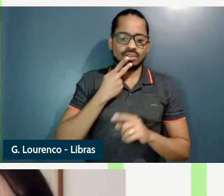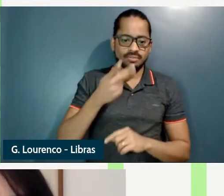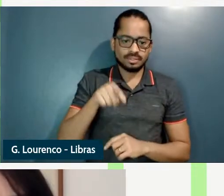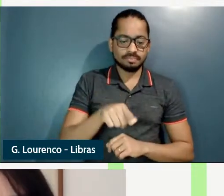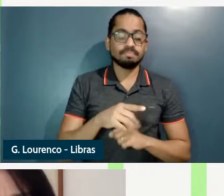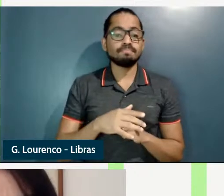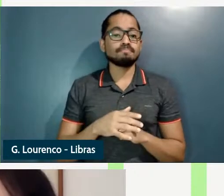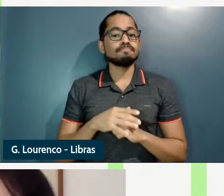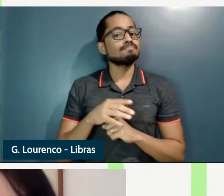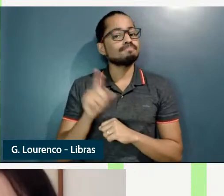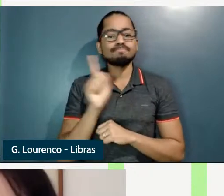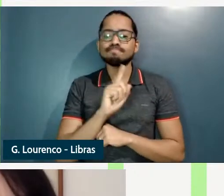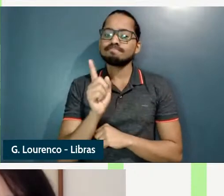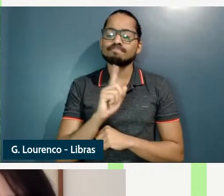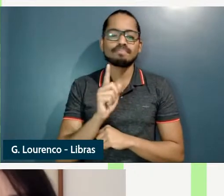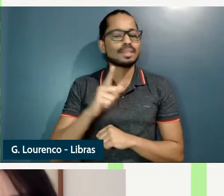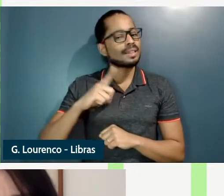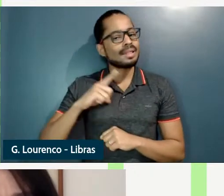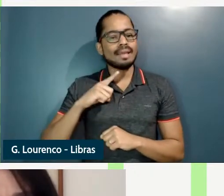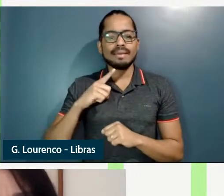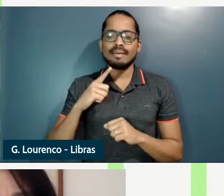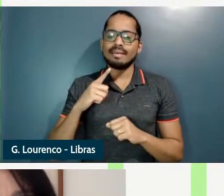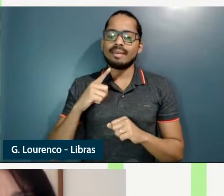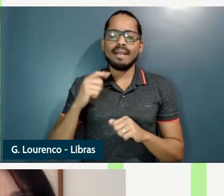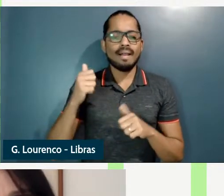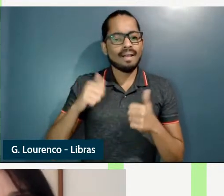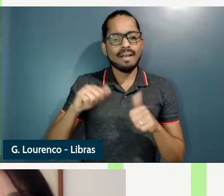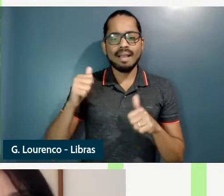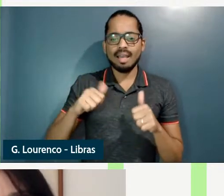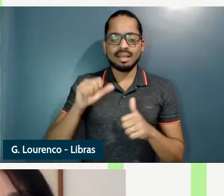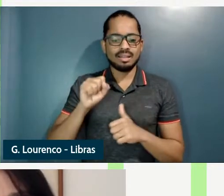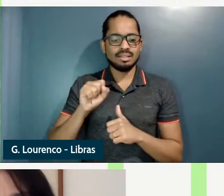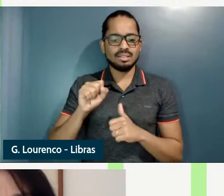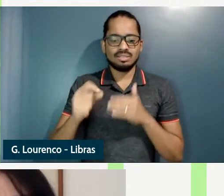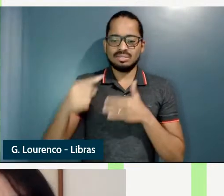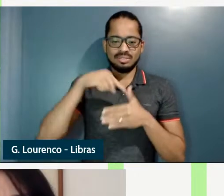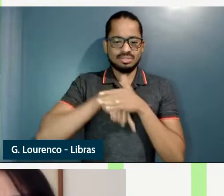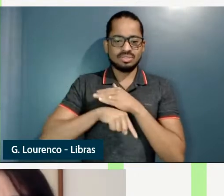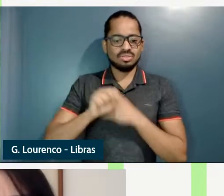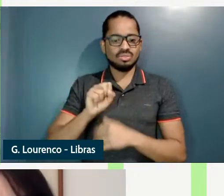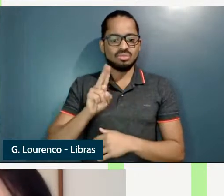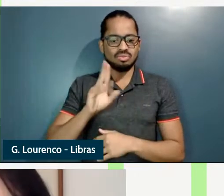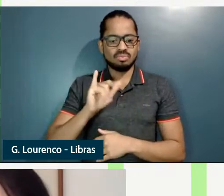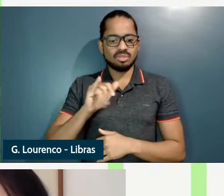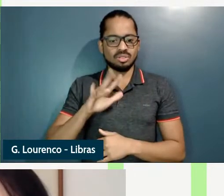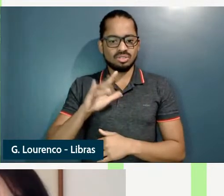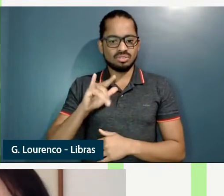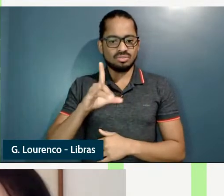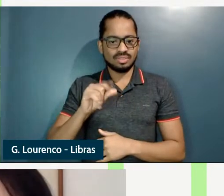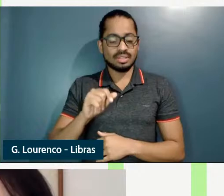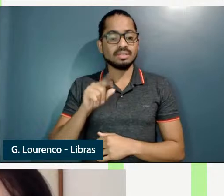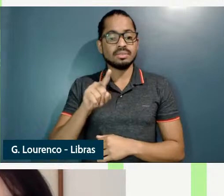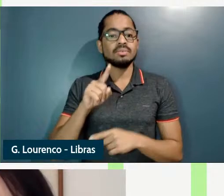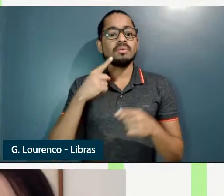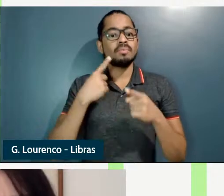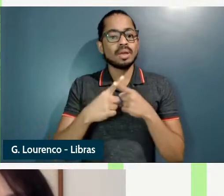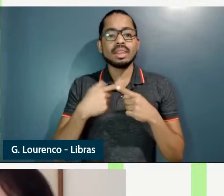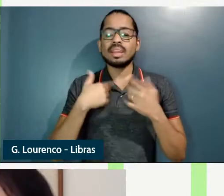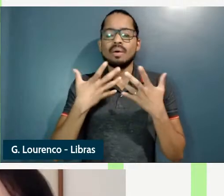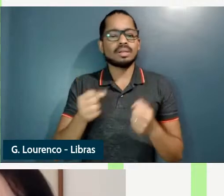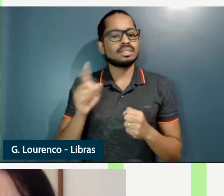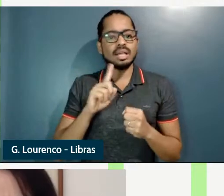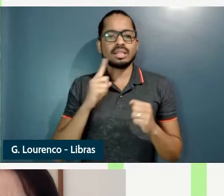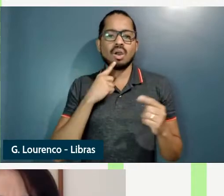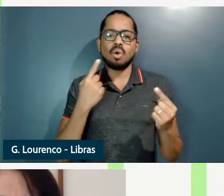de subjetividade no sentido de não não proporcionarem a discordância perfeita que é típica de predicados